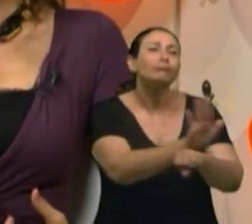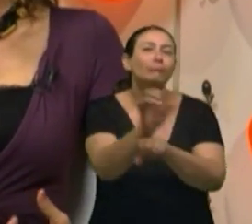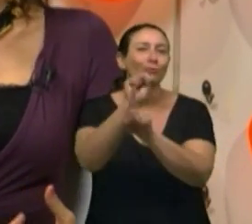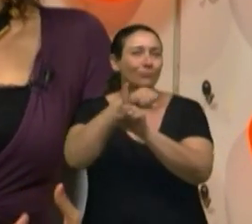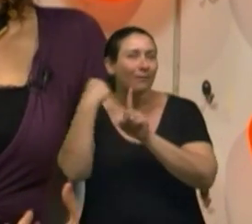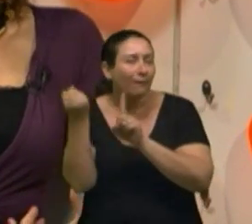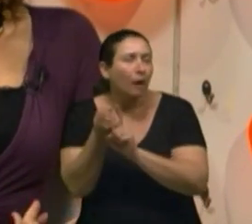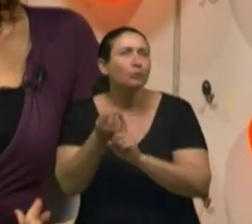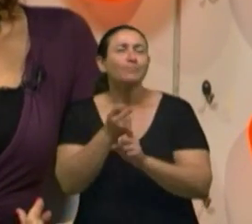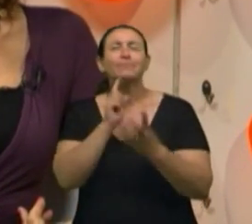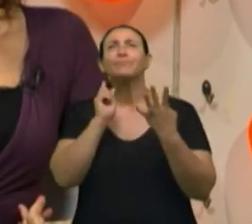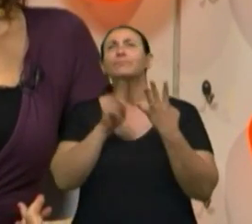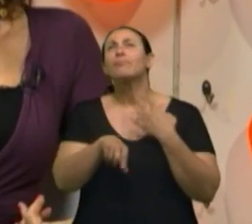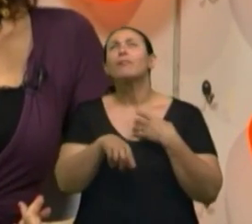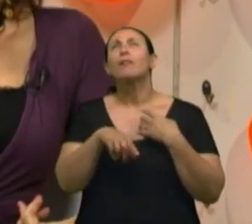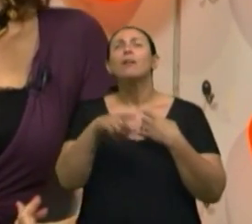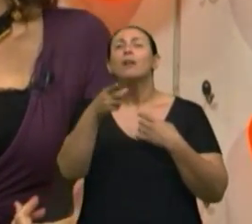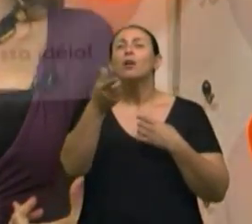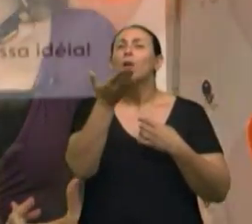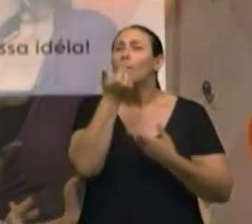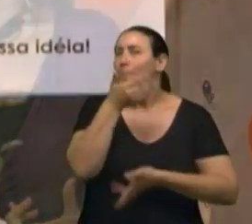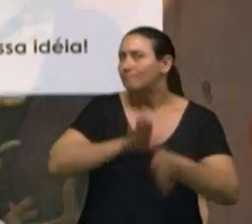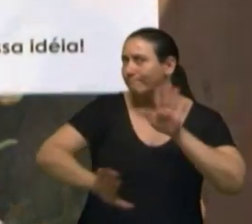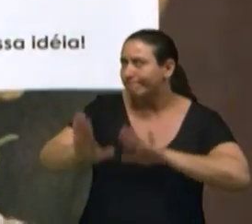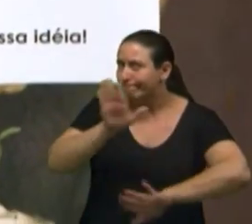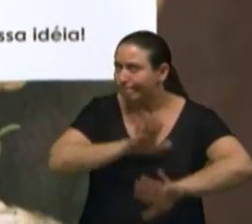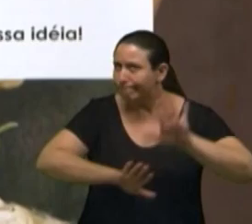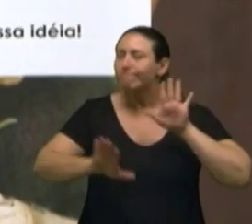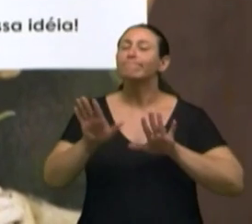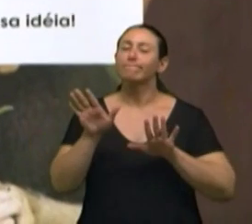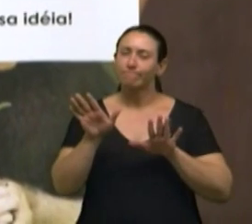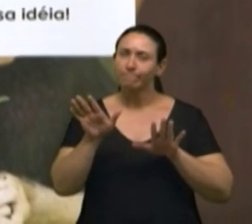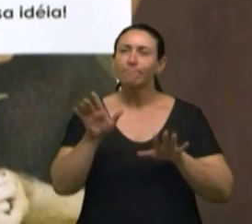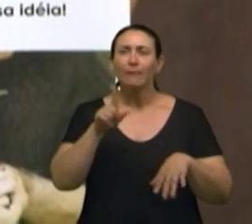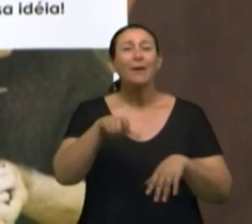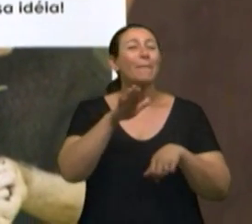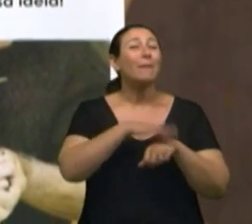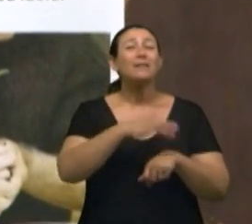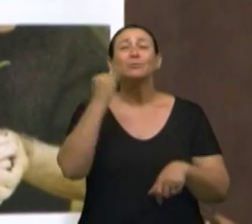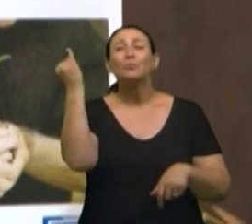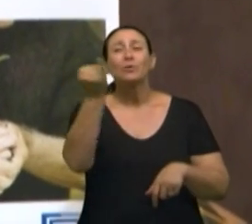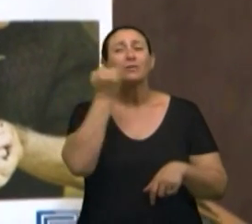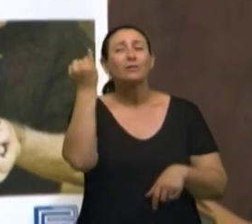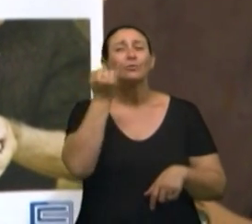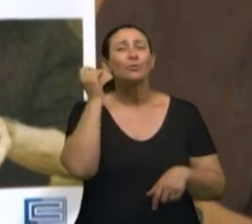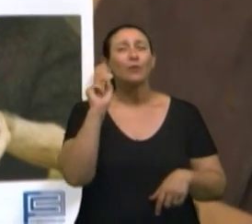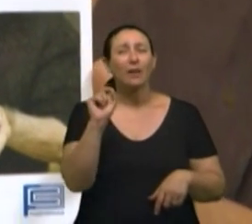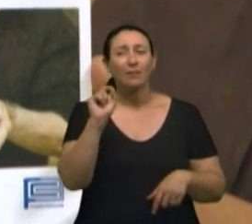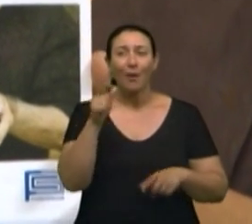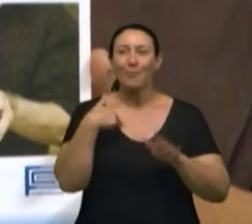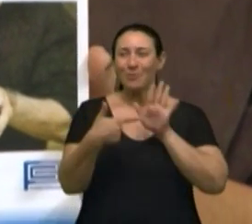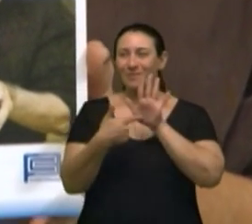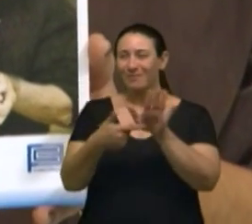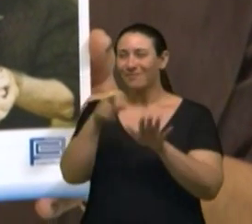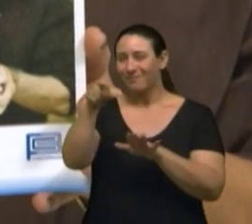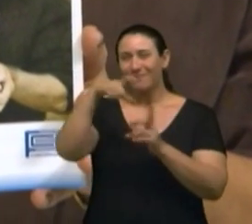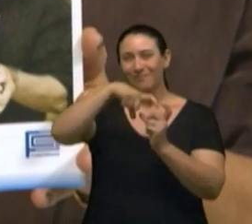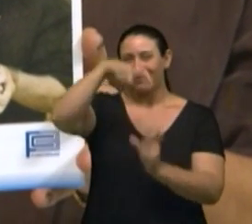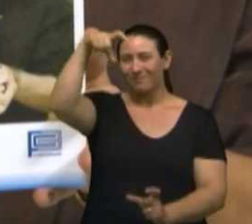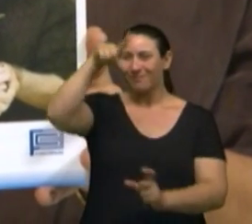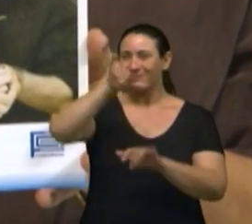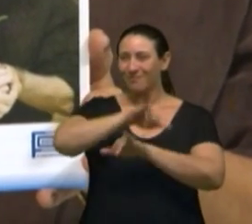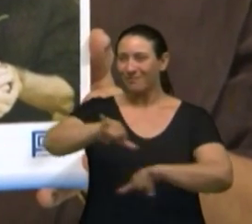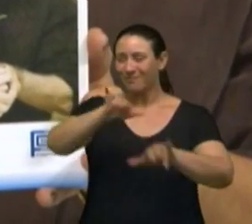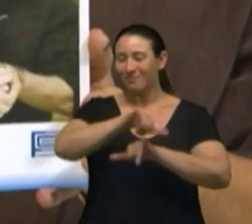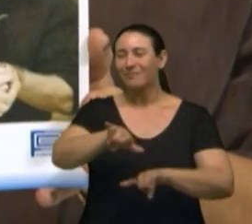né? Nutrição, em função dessa nova fase de vida e o mais importante, Isabel... mostrando aí, estou mostrando aí o folder do programa.